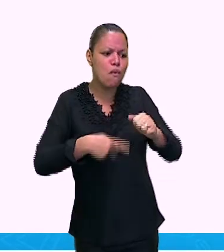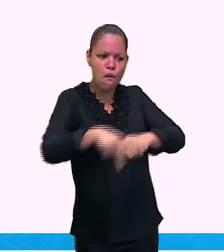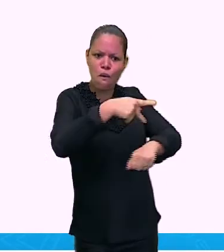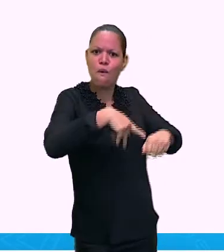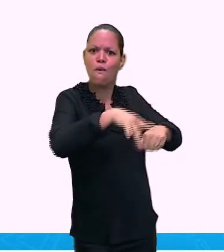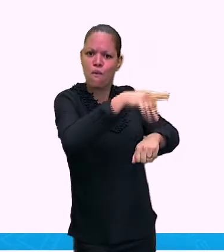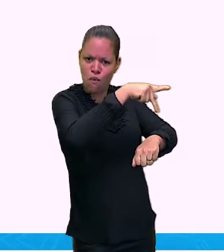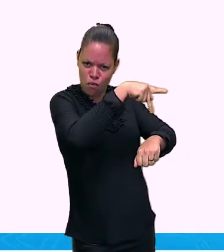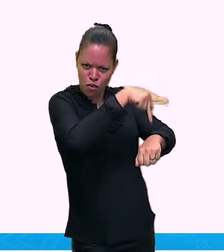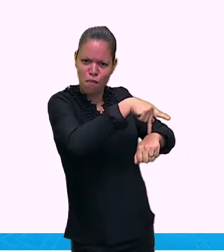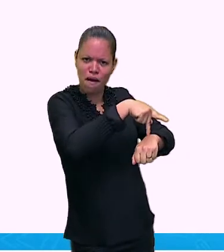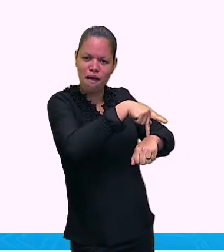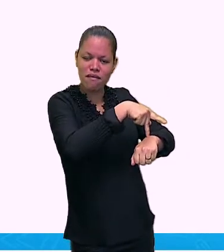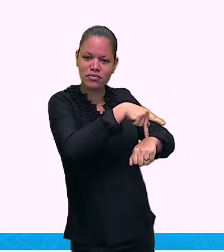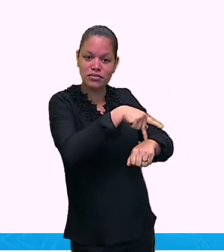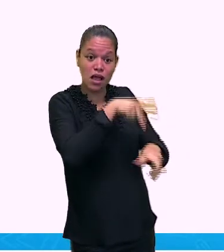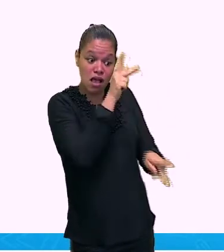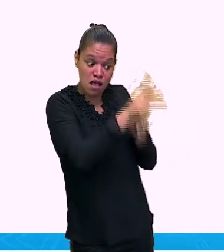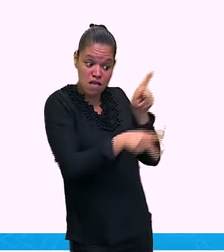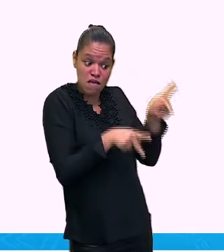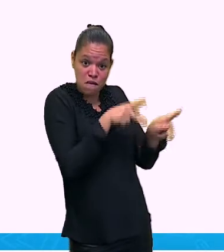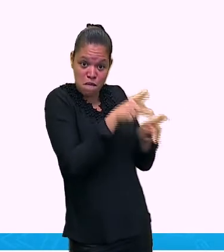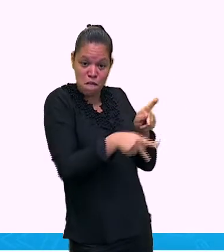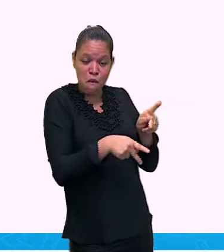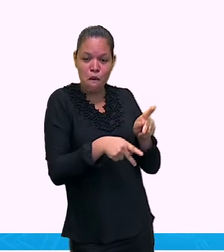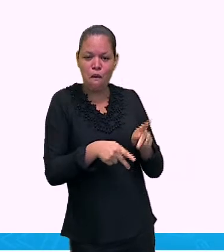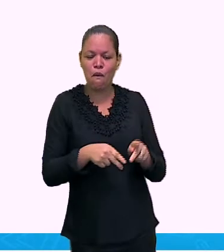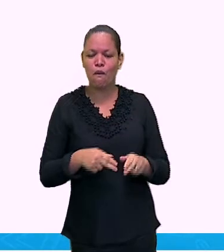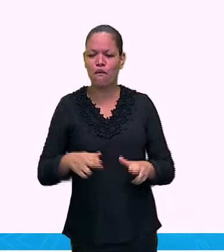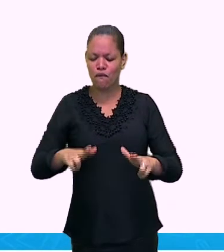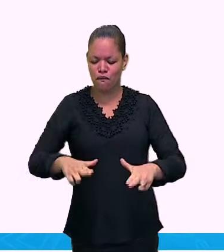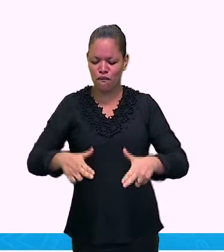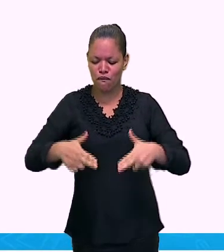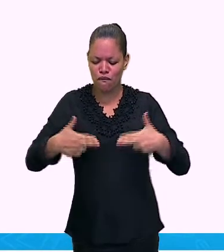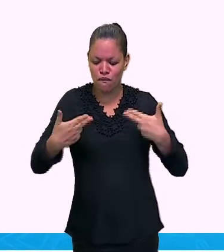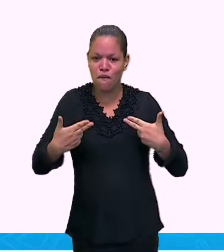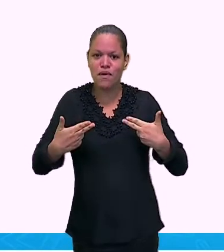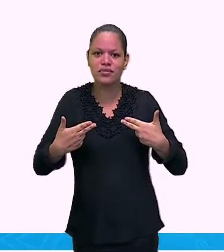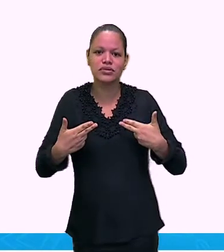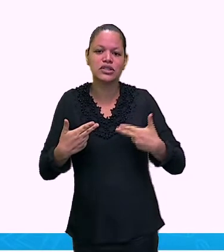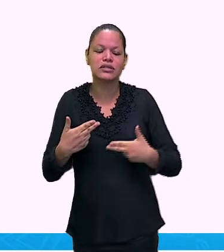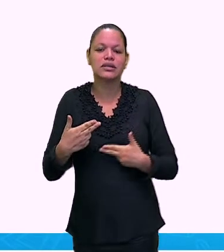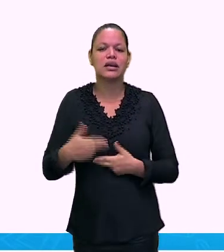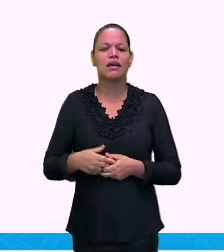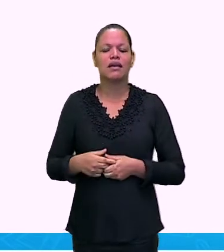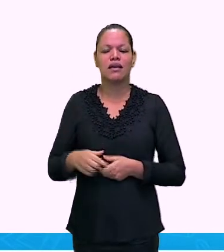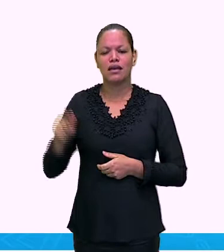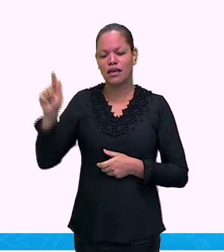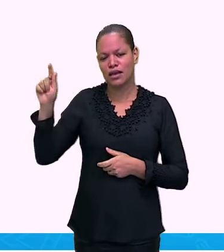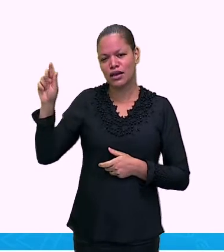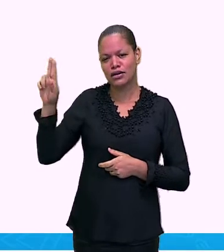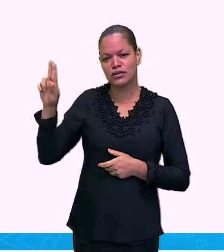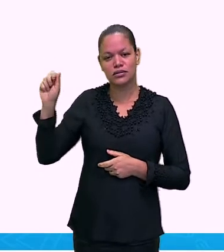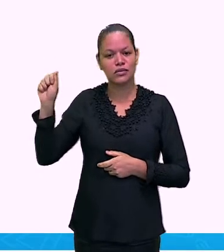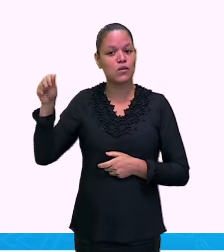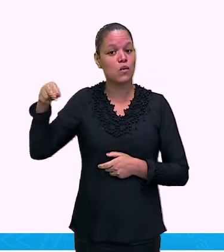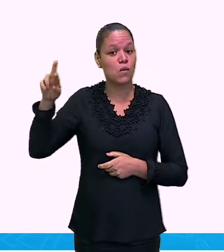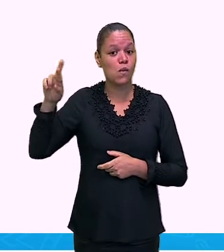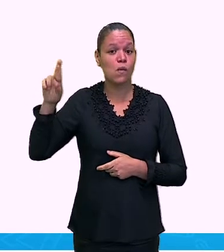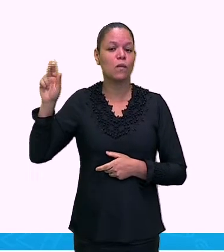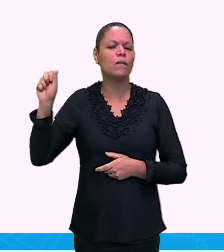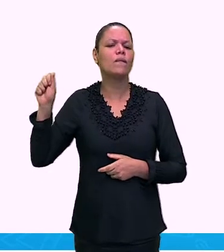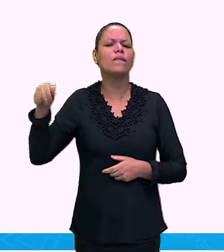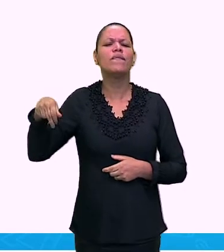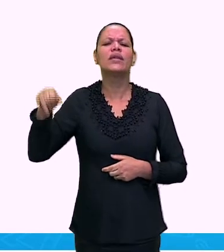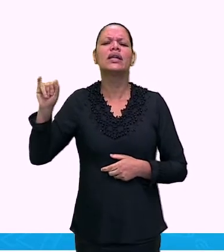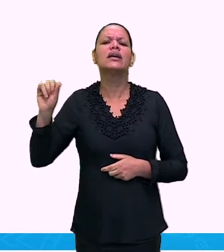povo com essa etnia dos guaranis. Então, é a maior tribo dentro do nosso território. E